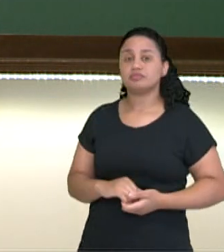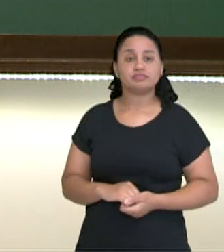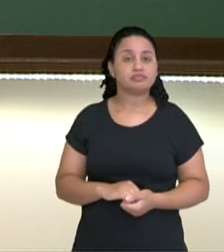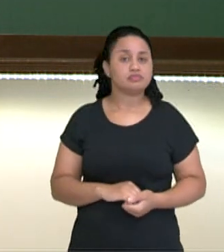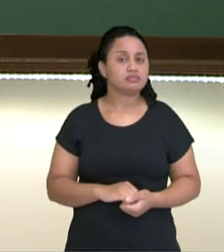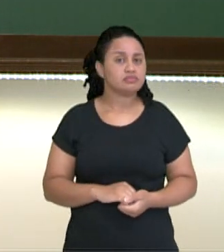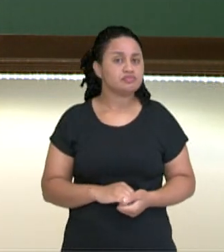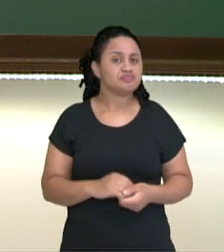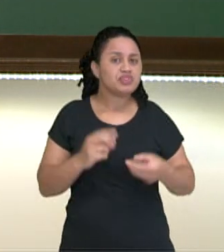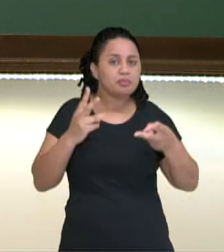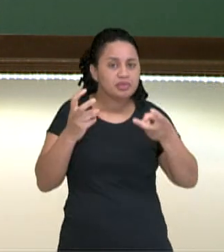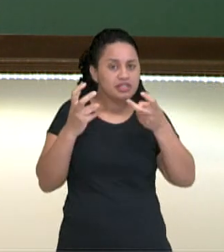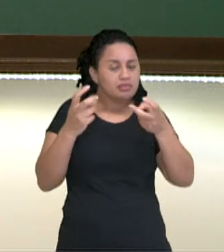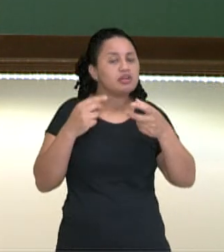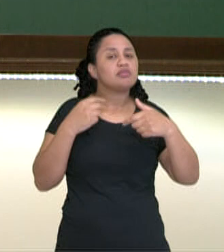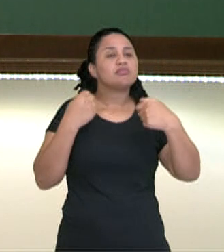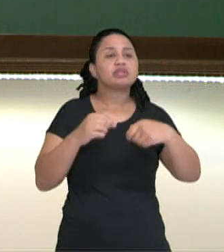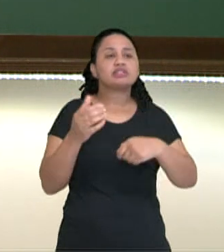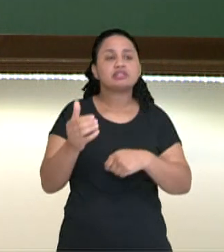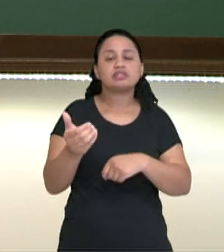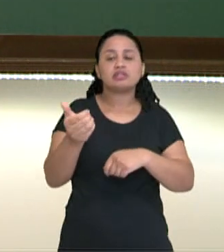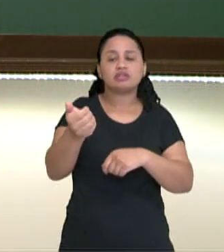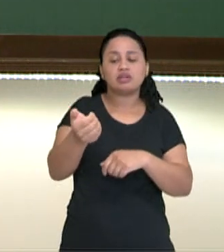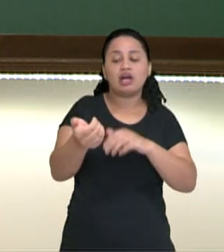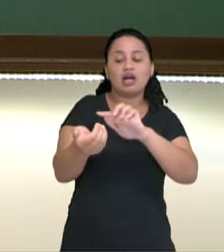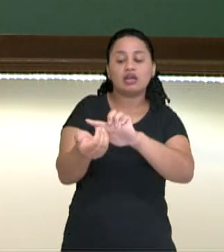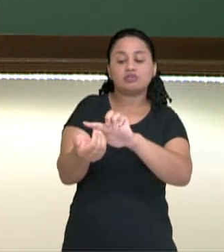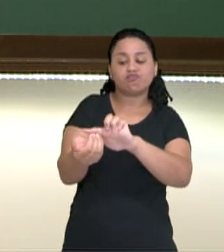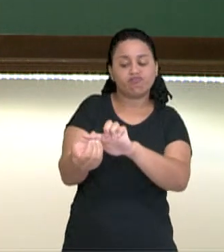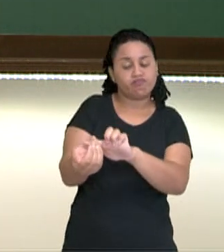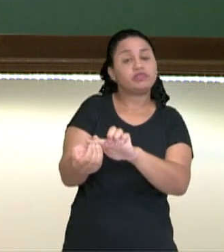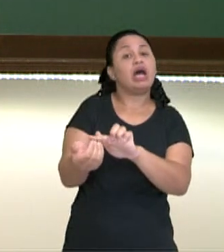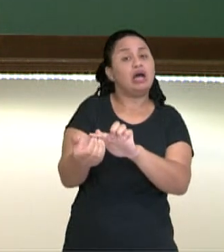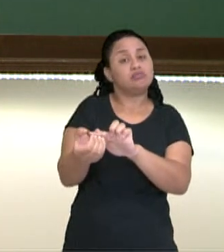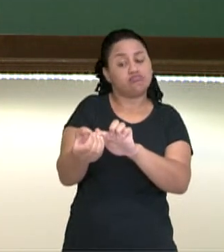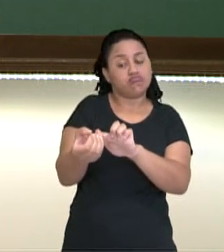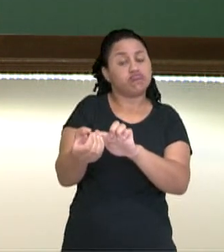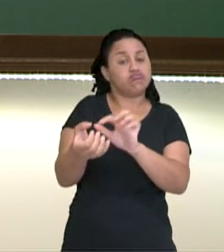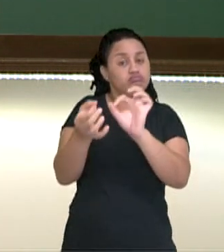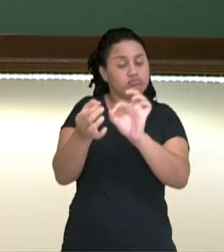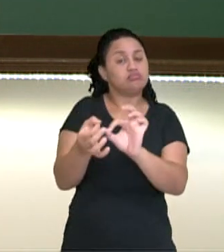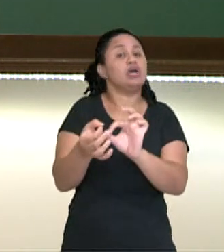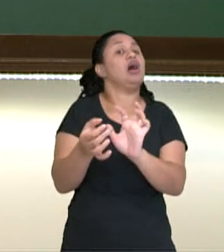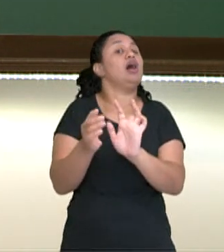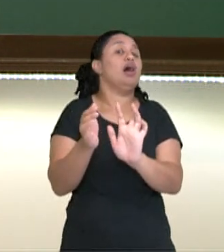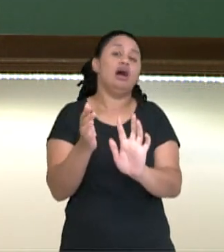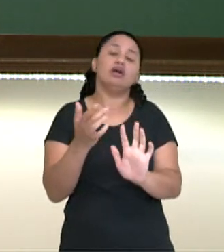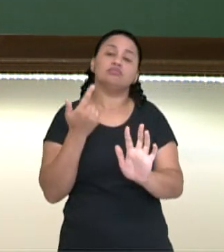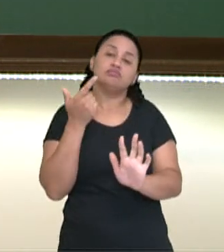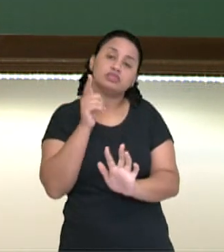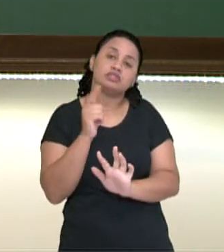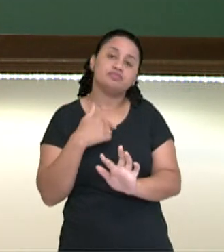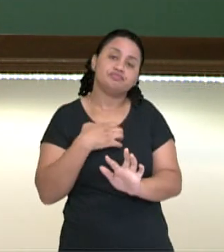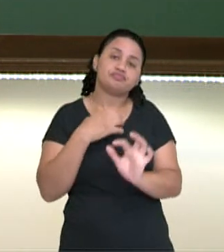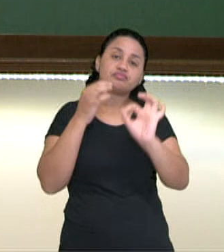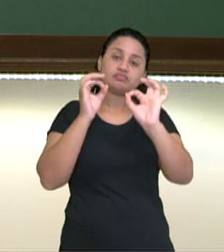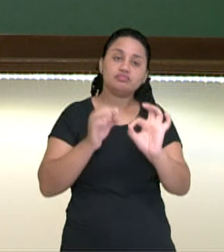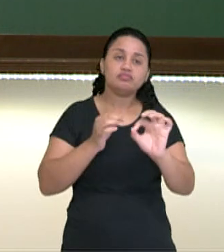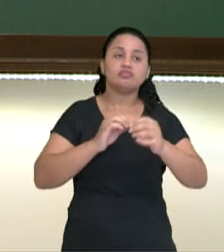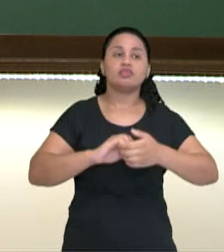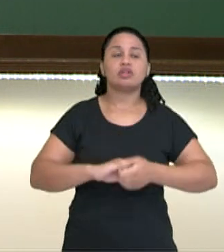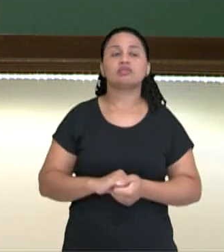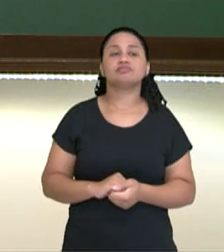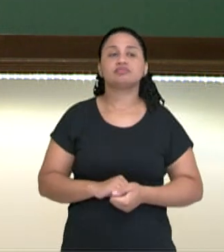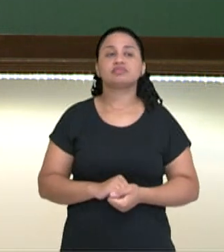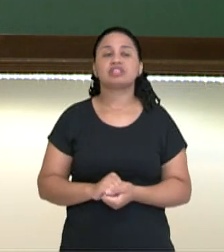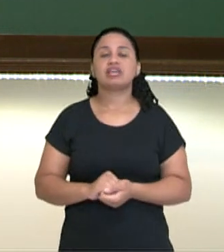quando você for abraçar, então não descarta essa raquete. Quando perfeito